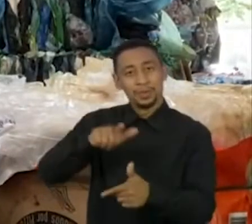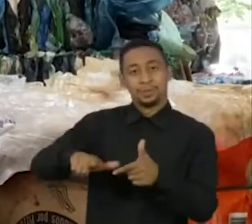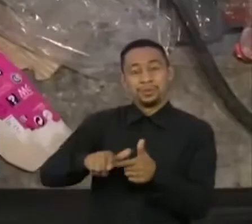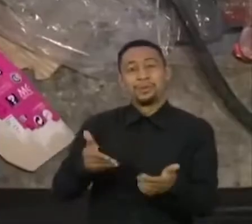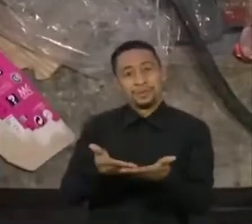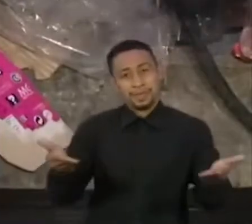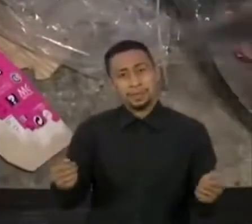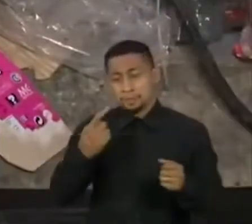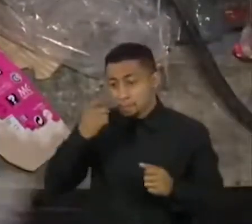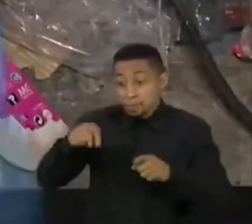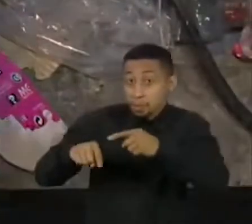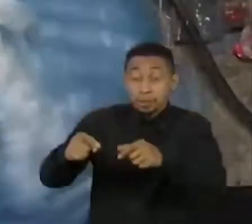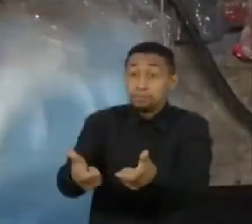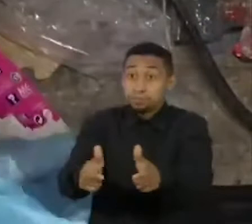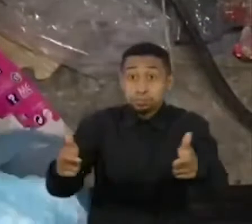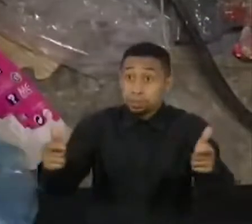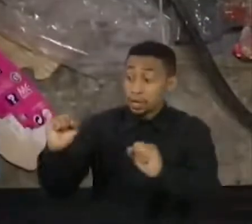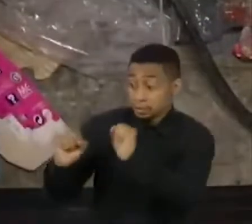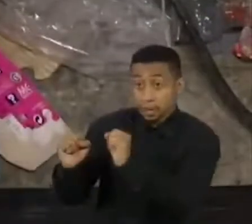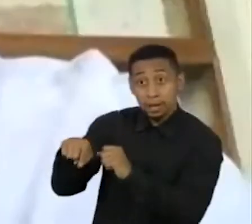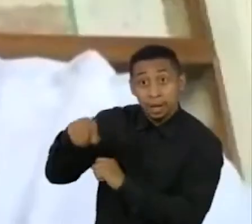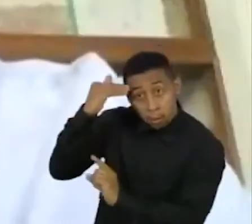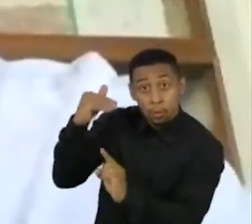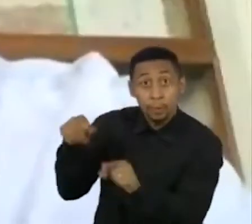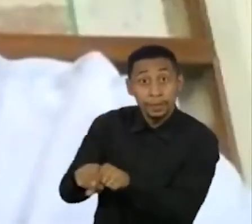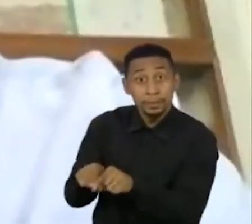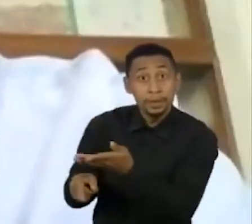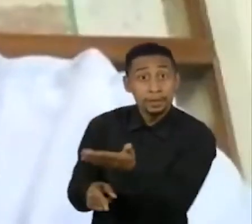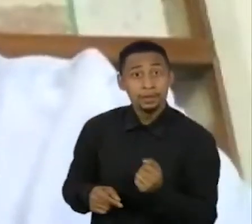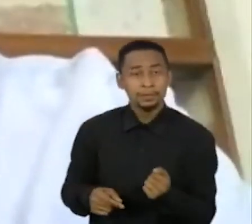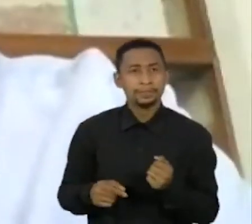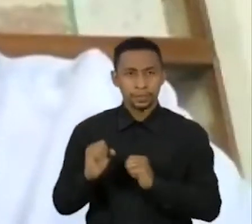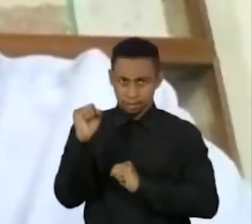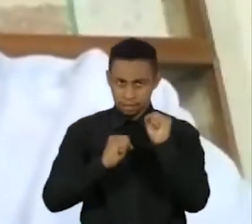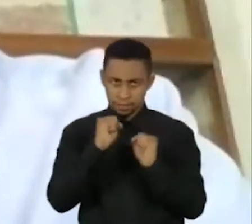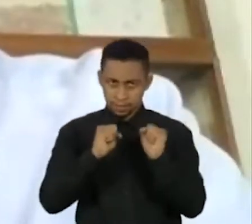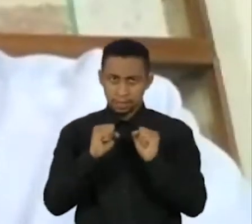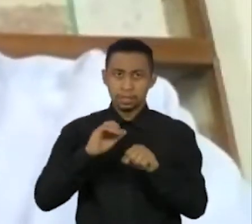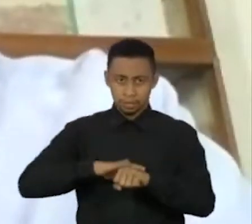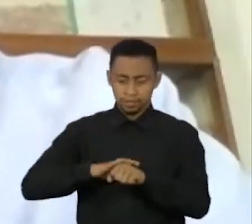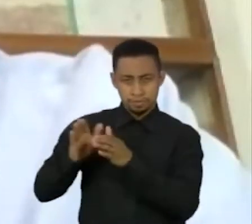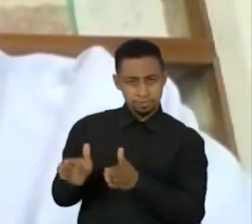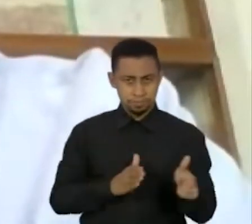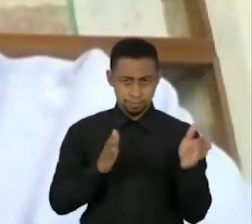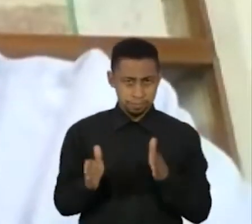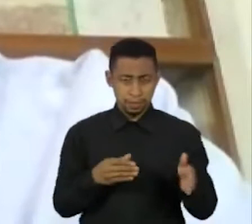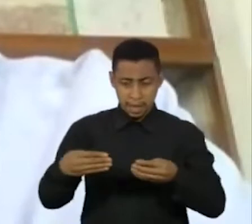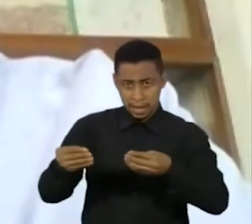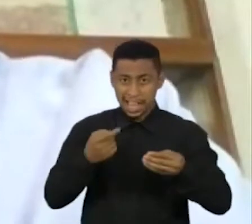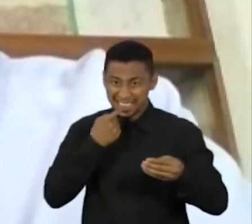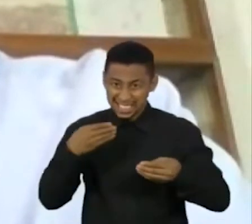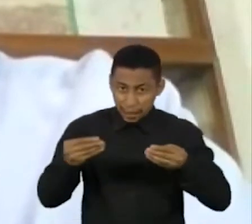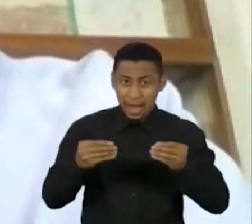que necessariamente também passa pelas indústrias. É preciso que as indústrias produtoras, por exemplo, das embalagens, se